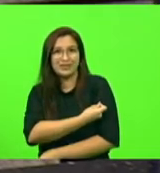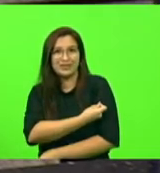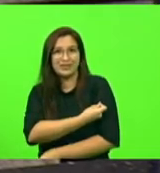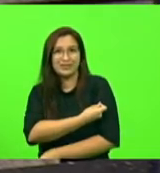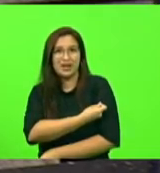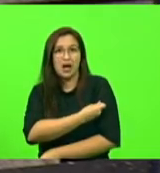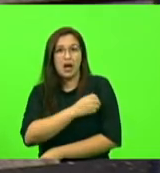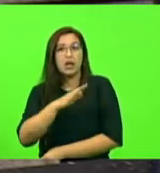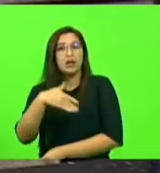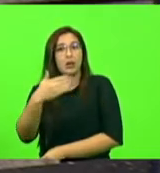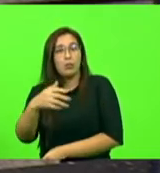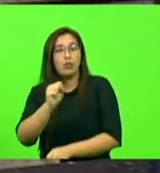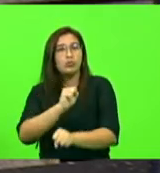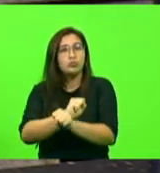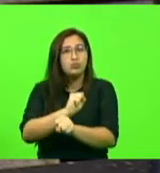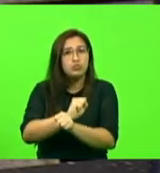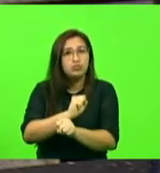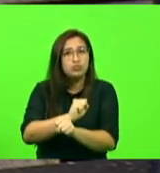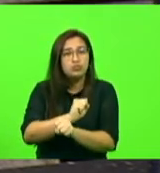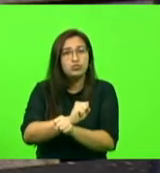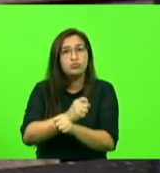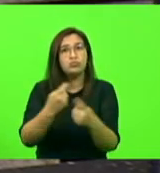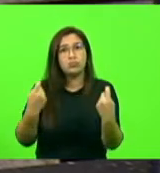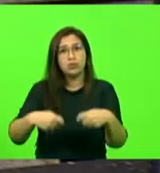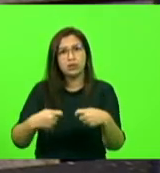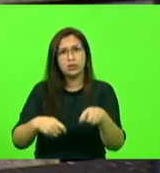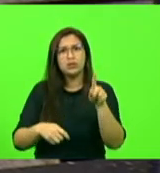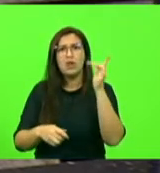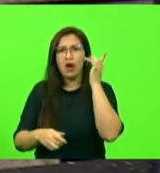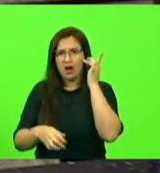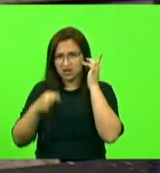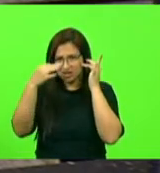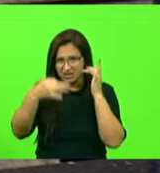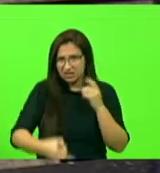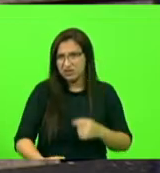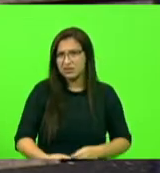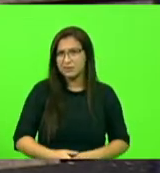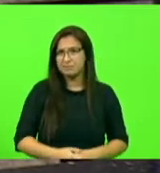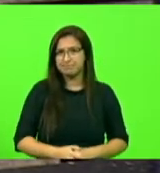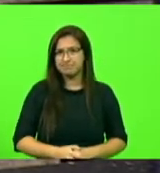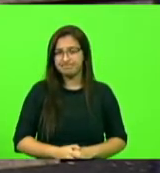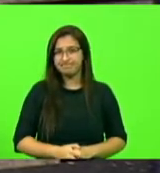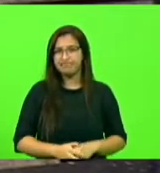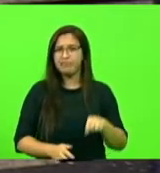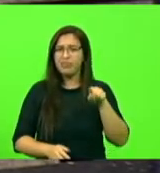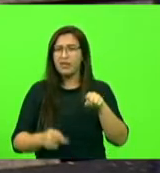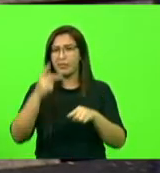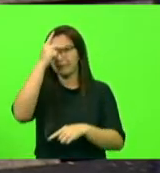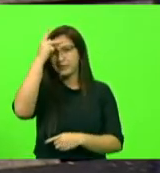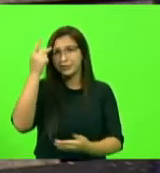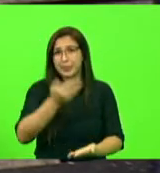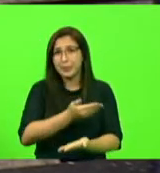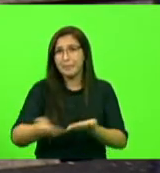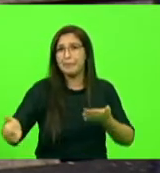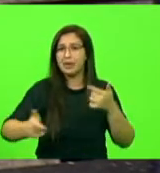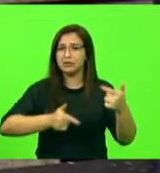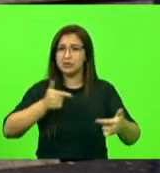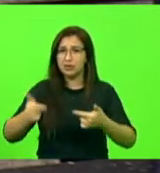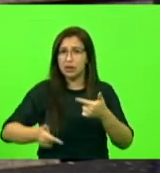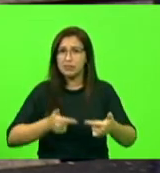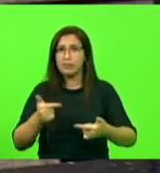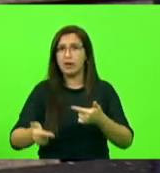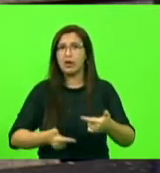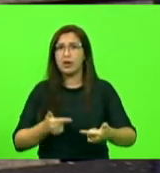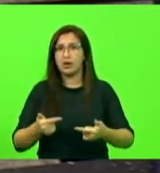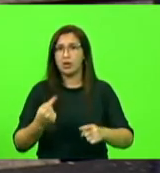demais para ser contratado pelo Estado. Vocês acham justo a pessoa perder a oportunidade de levar o pão para casa